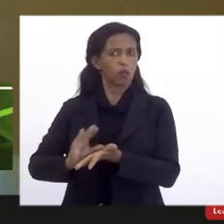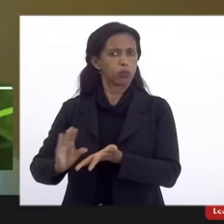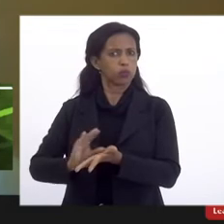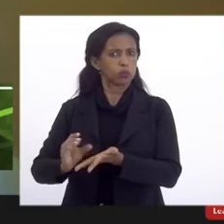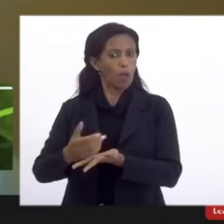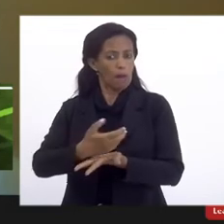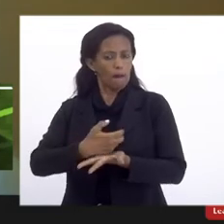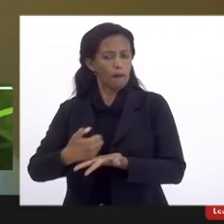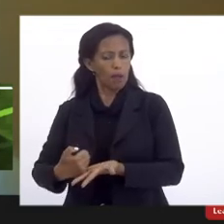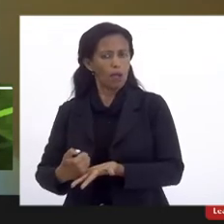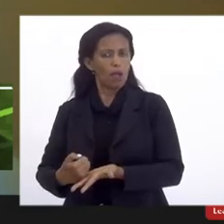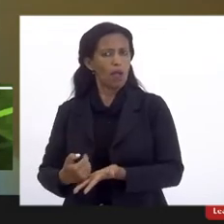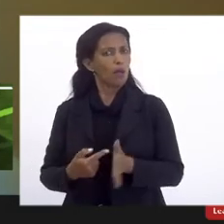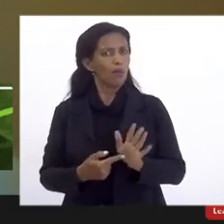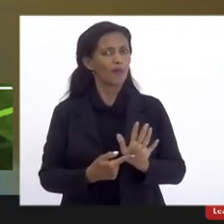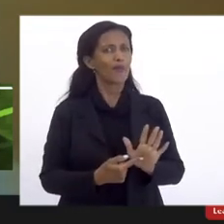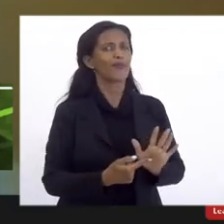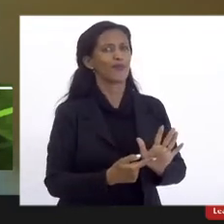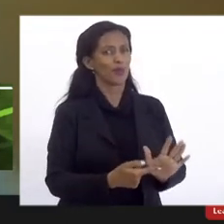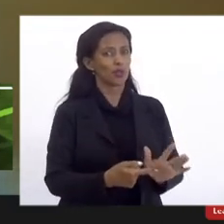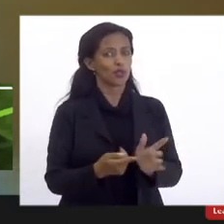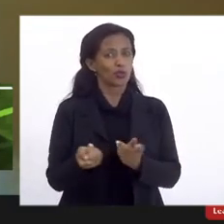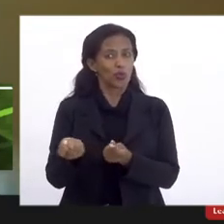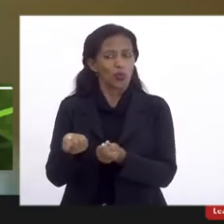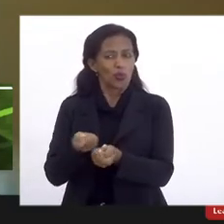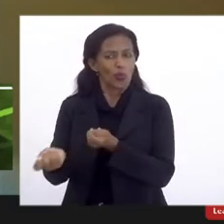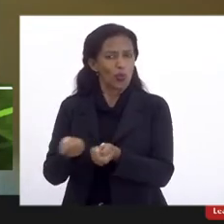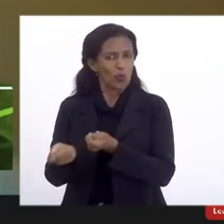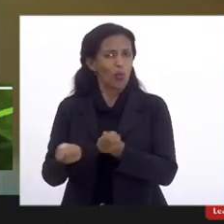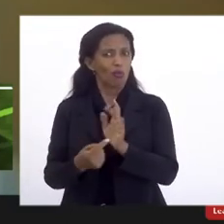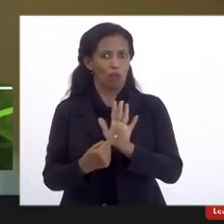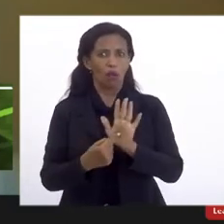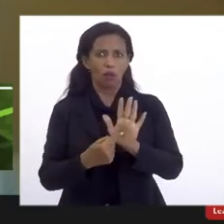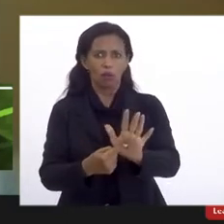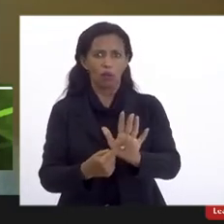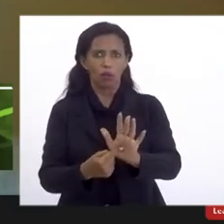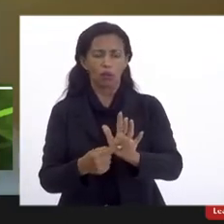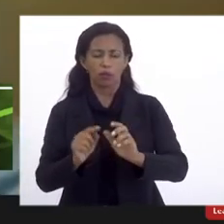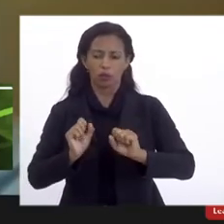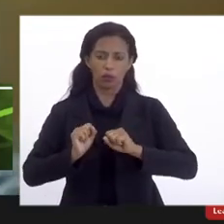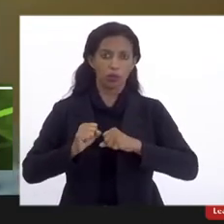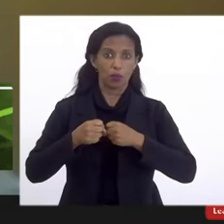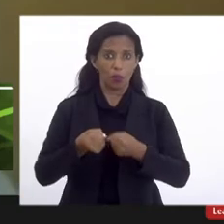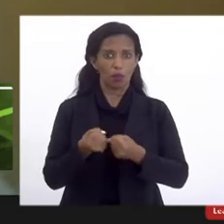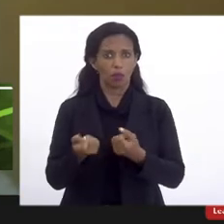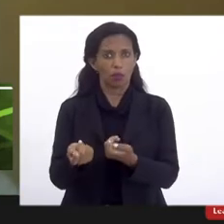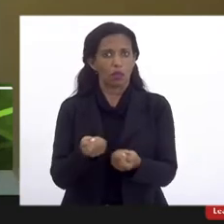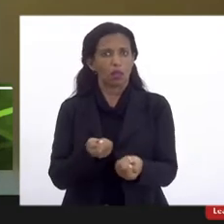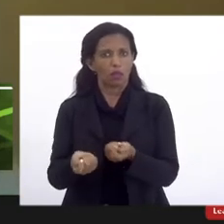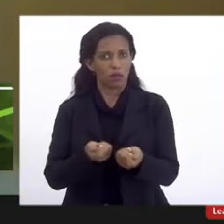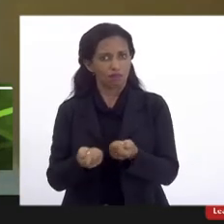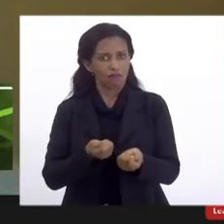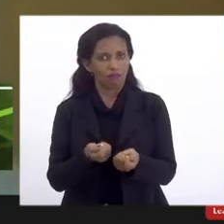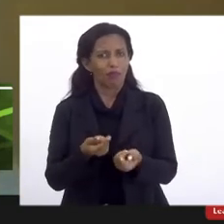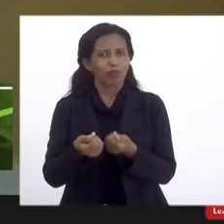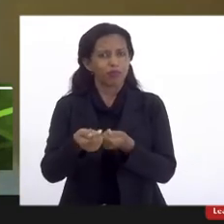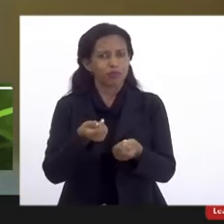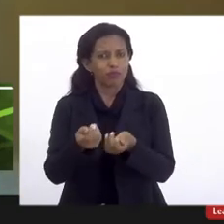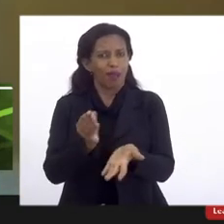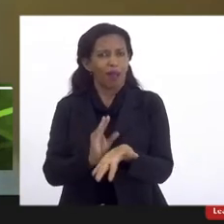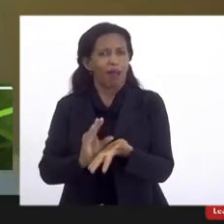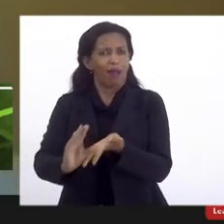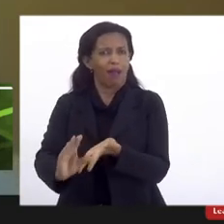portanto, o potencial econômico, dar uma boa demonstração do nosso poder econômico e financeiro.